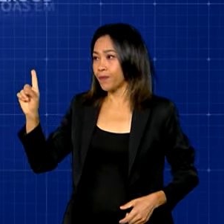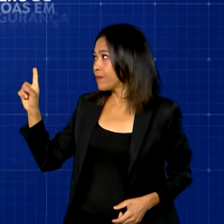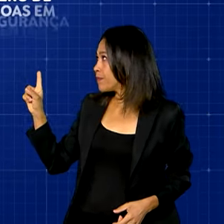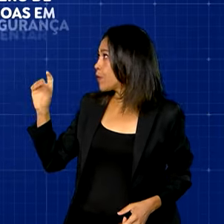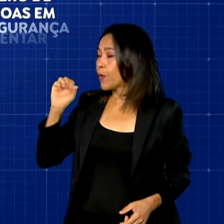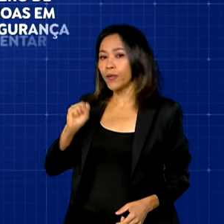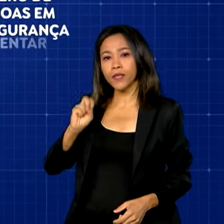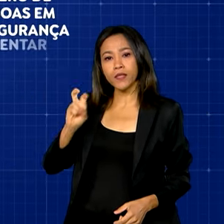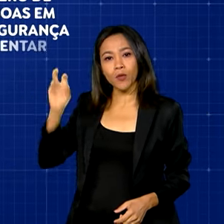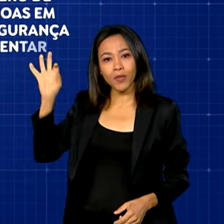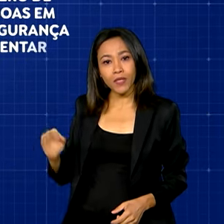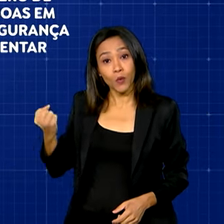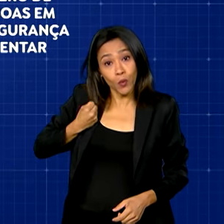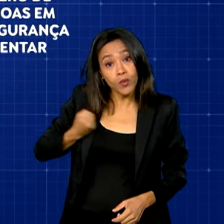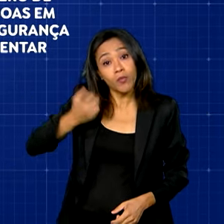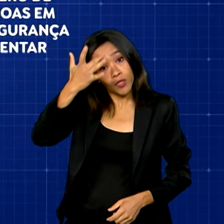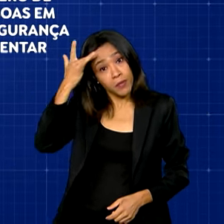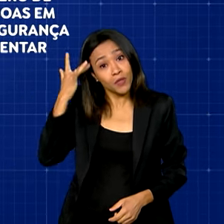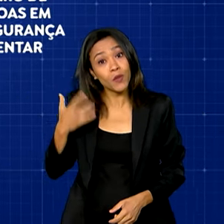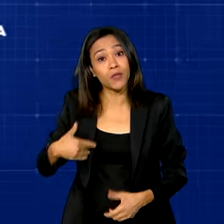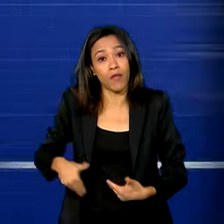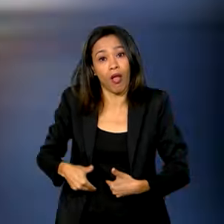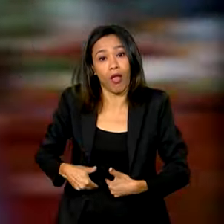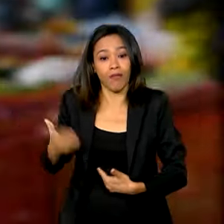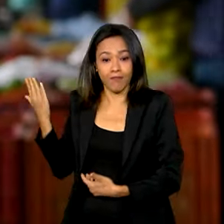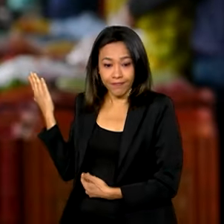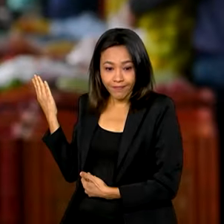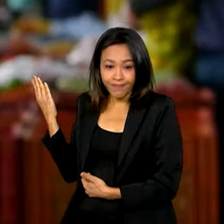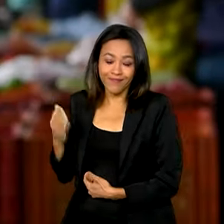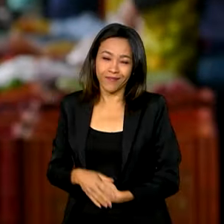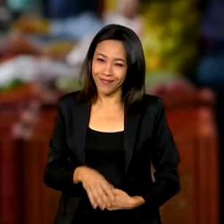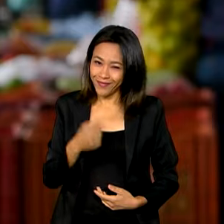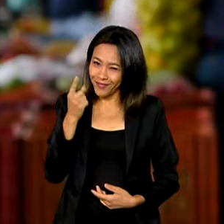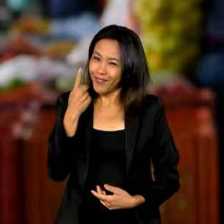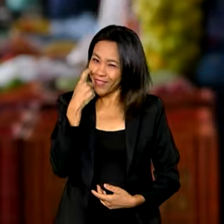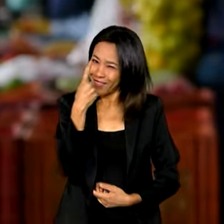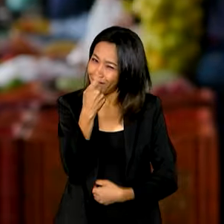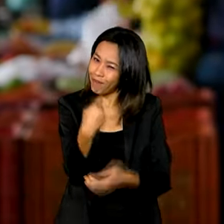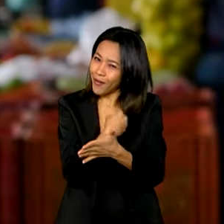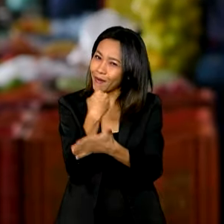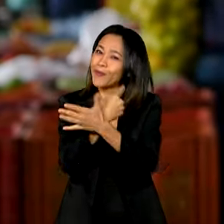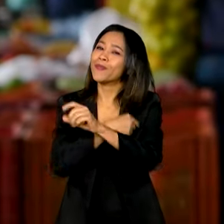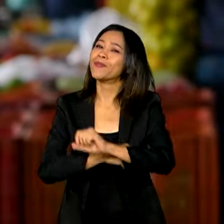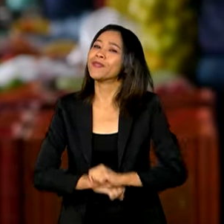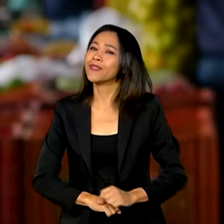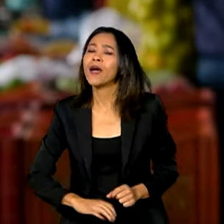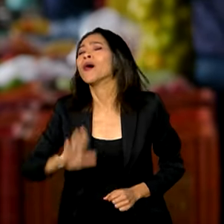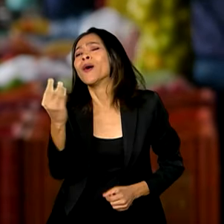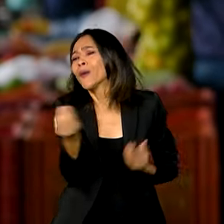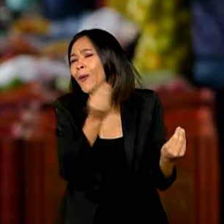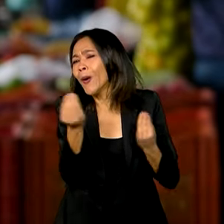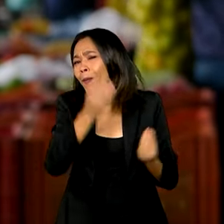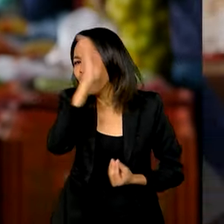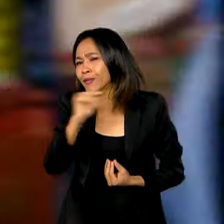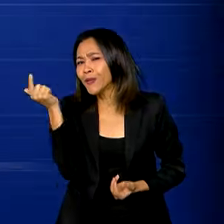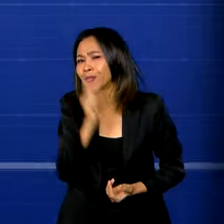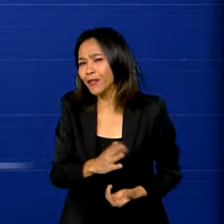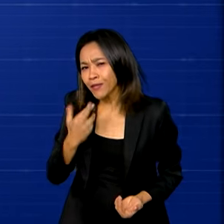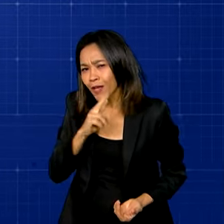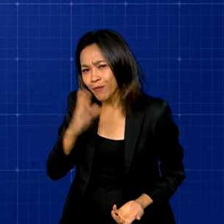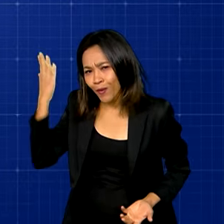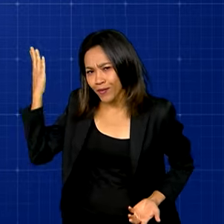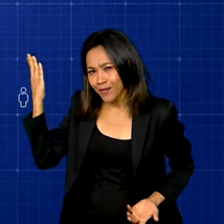o número de pessoas em insegurança alimentar. Curioso, você me pergunta, como o Brasil conquistou esse resultado?